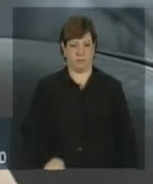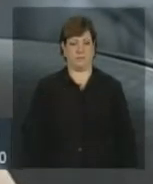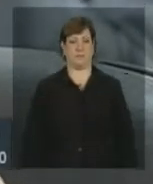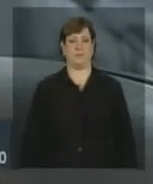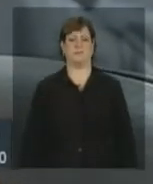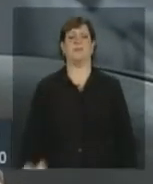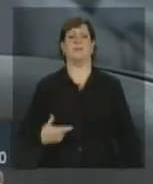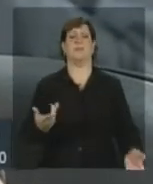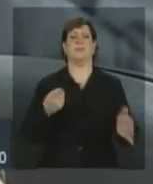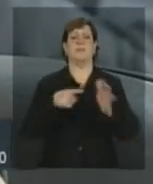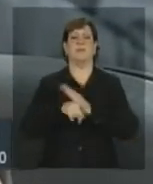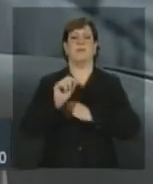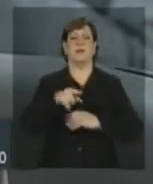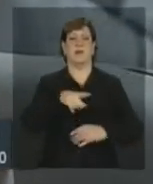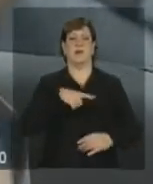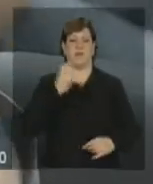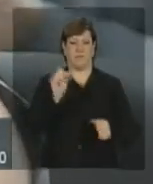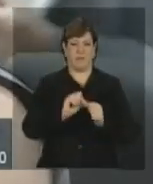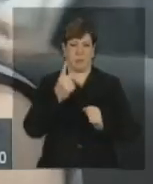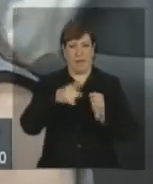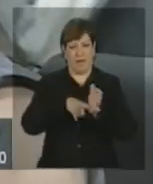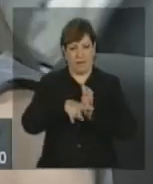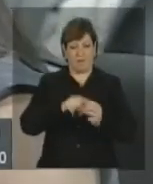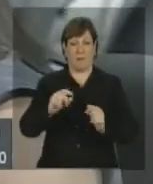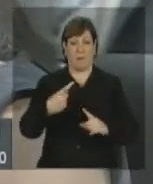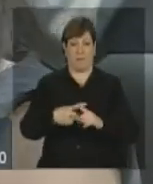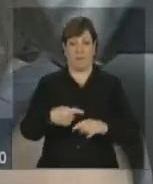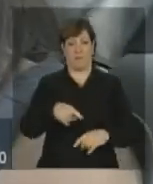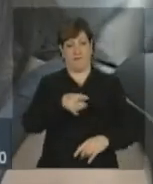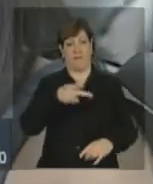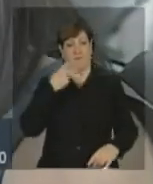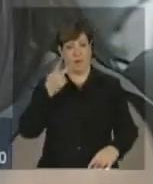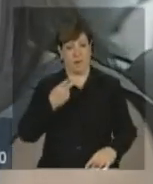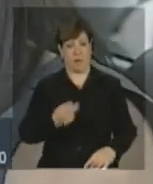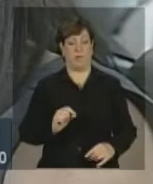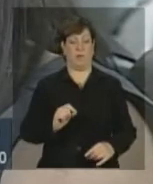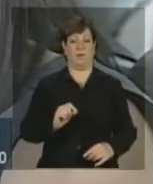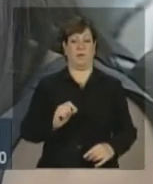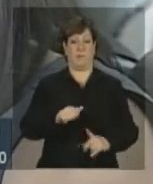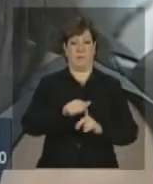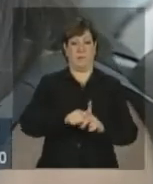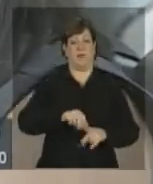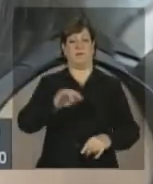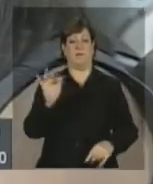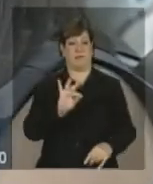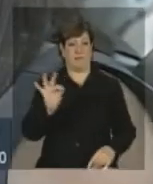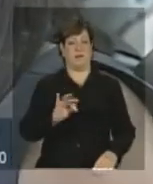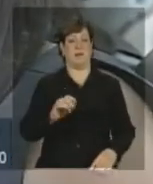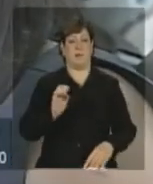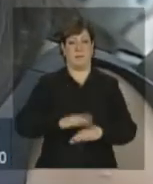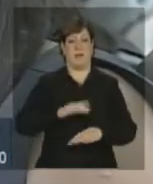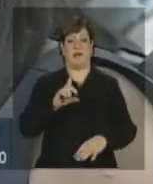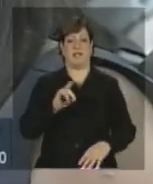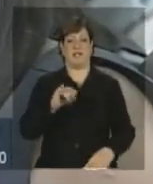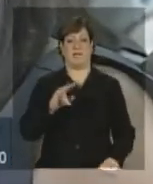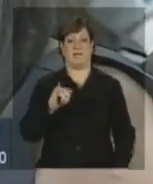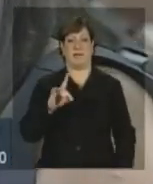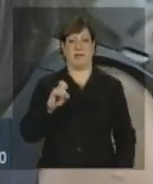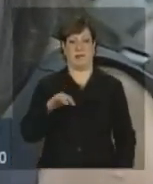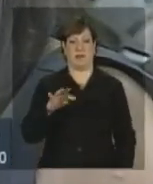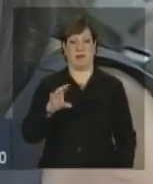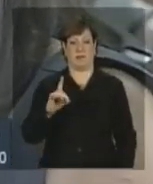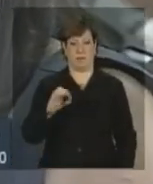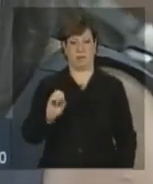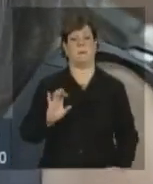dois primeiros meses, o senhor disse que fevereiro é um mês que tradicionalmente tem um recolhimento maior de dividendos. Só que fevereiro ainda foi um mês